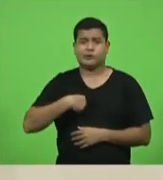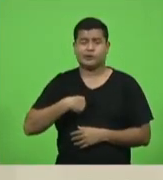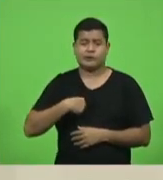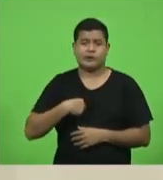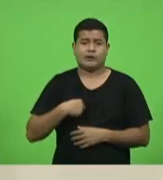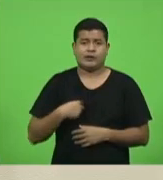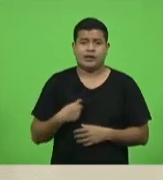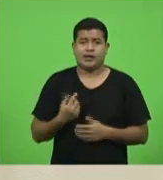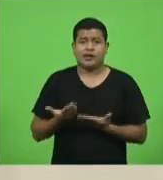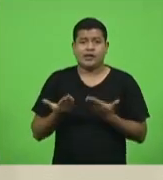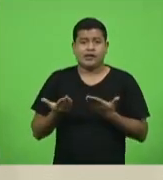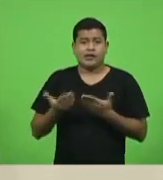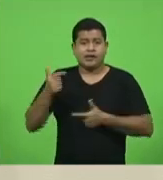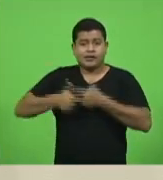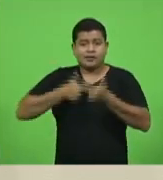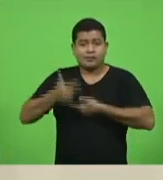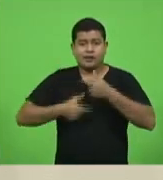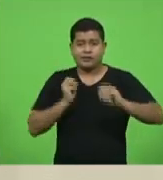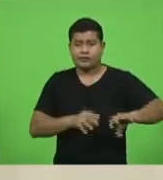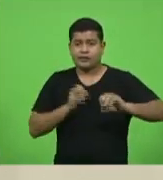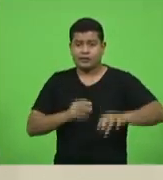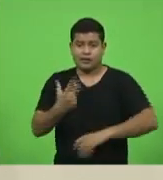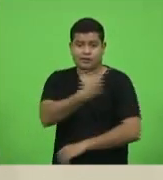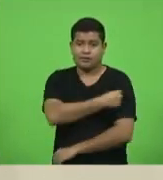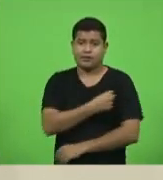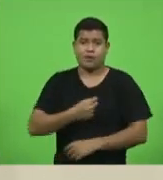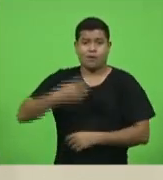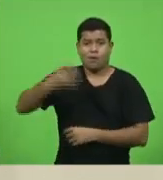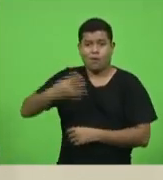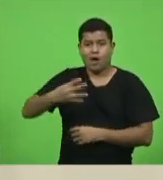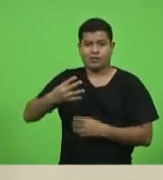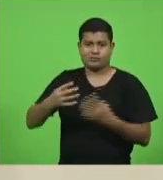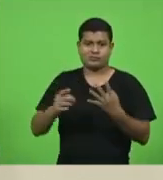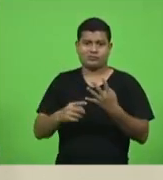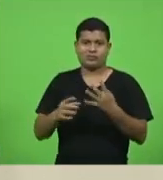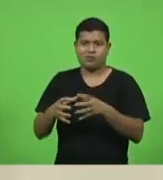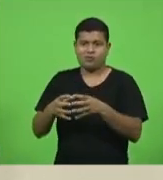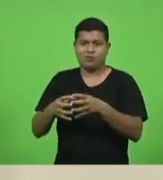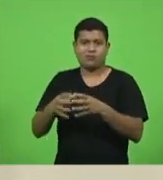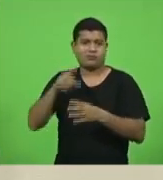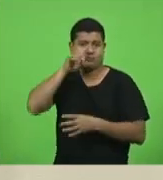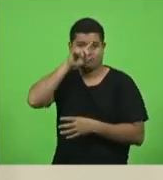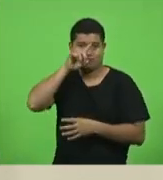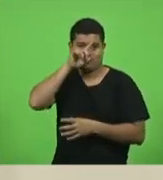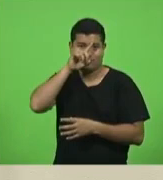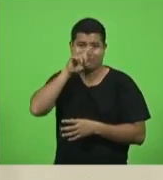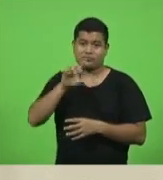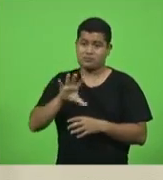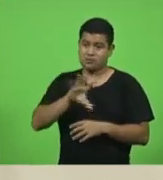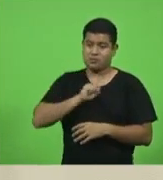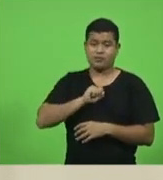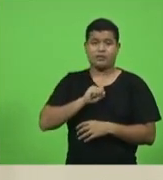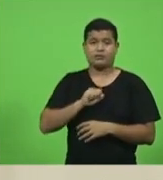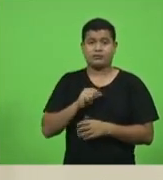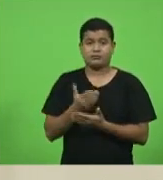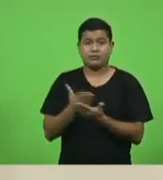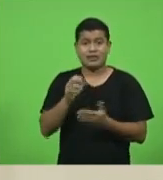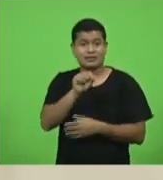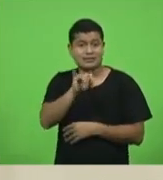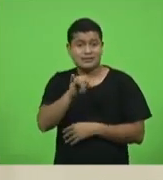trabalhadores em educação no quarto grupo de risco. E se continuar a lentidão, a